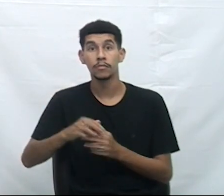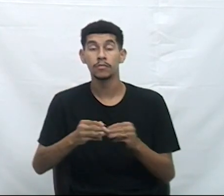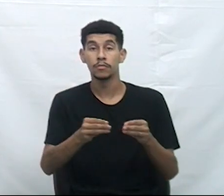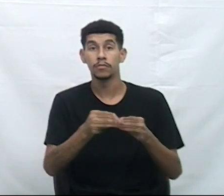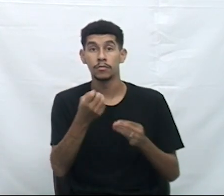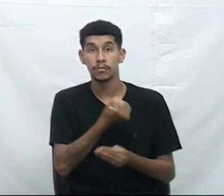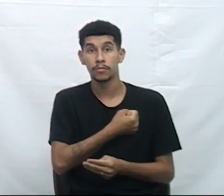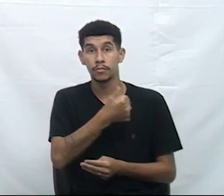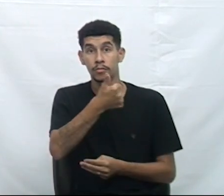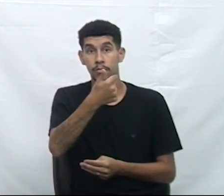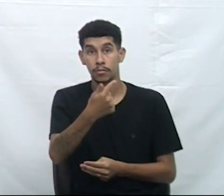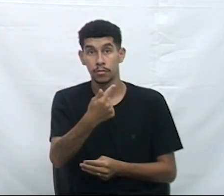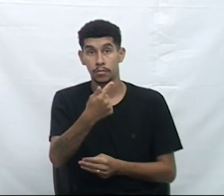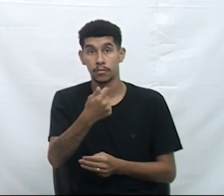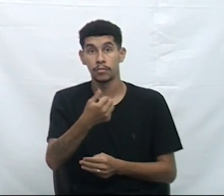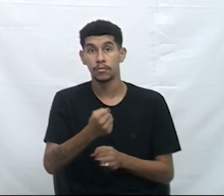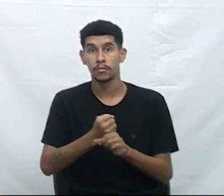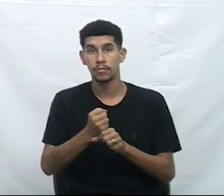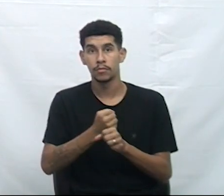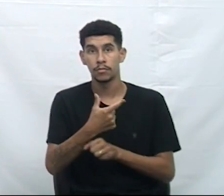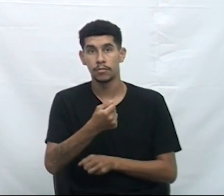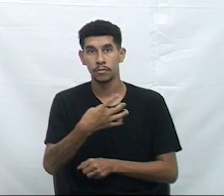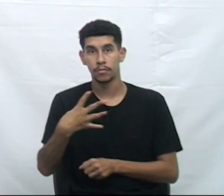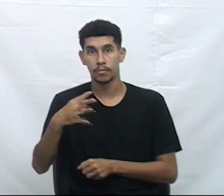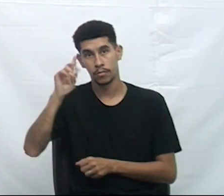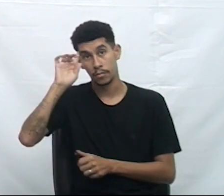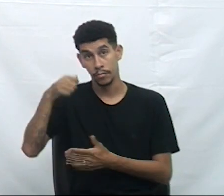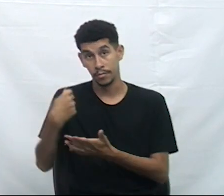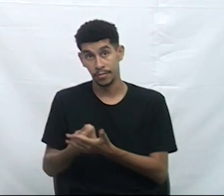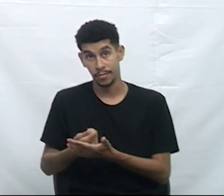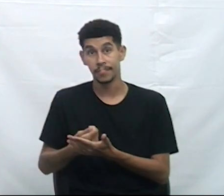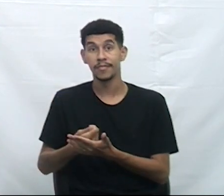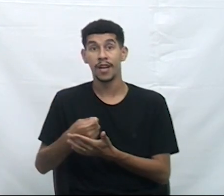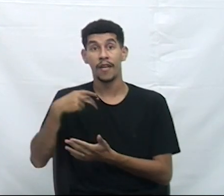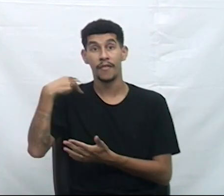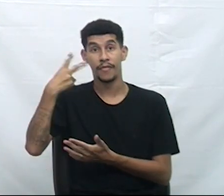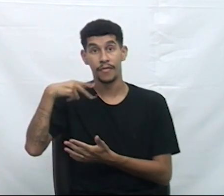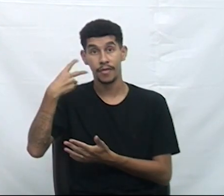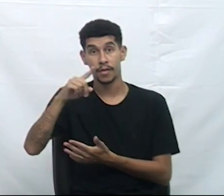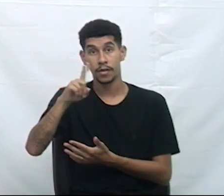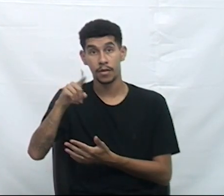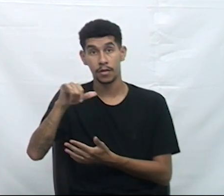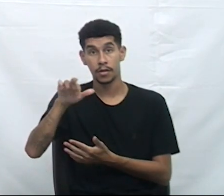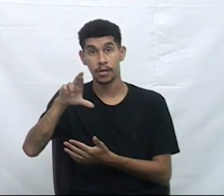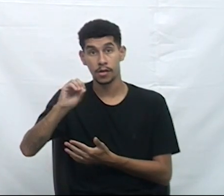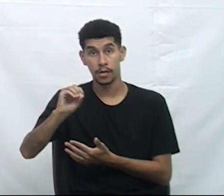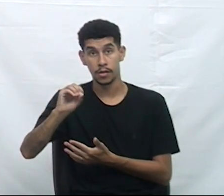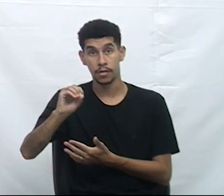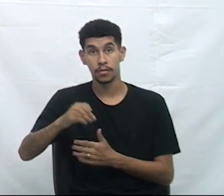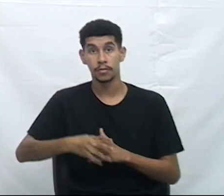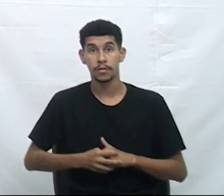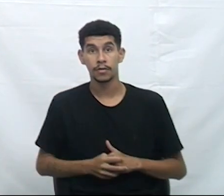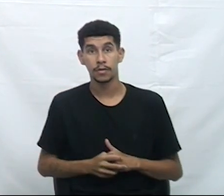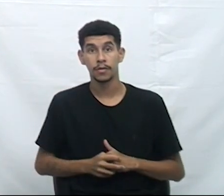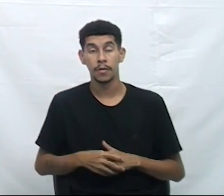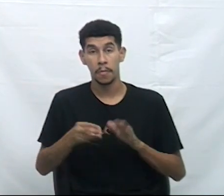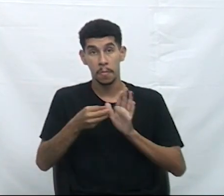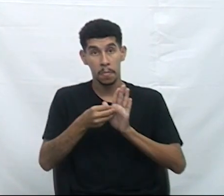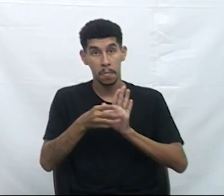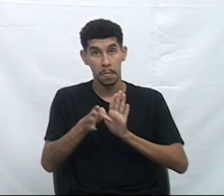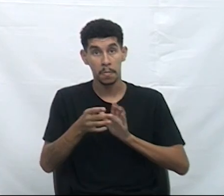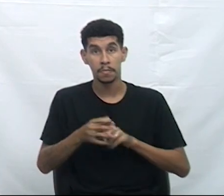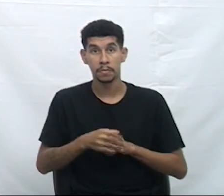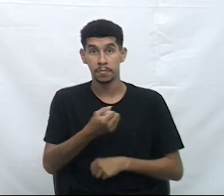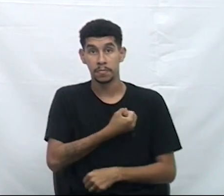número 17 de 2024, de autoria do vereador Zairo José Casagrande. Indicação número